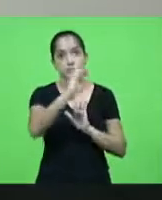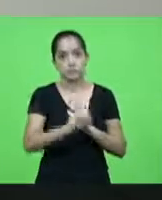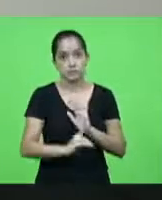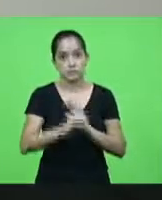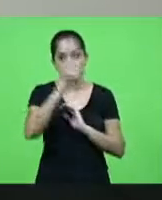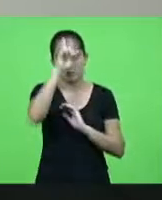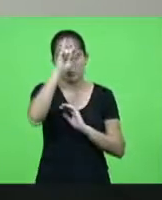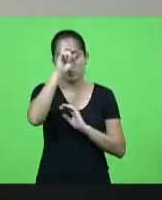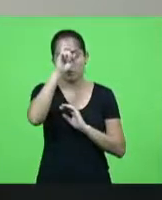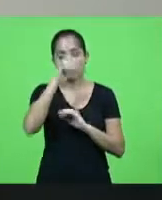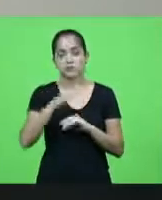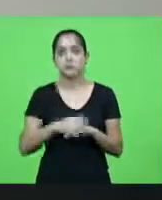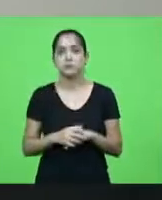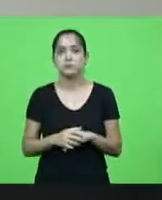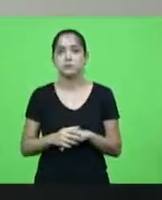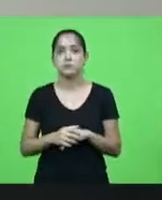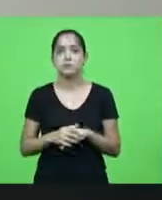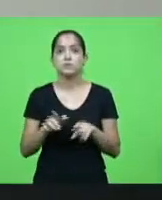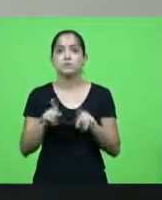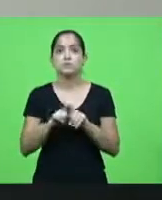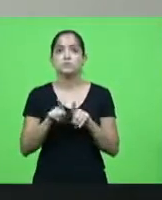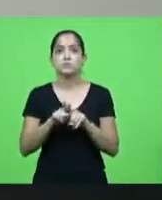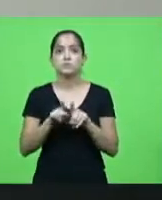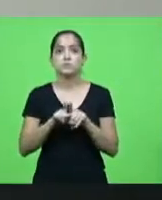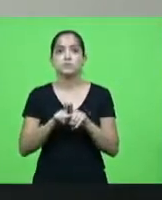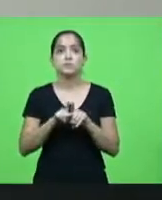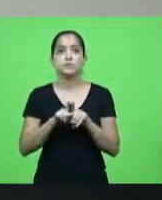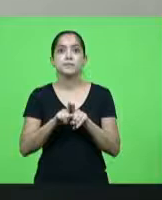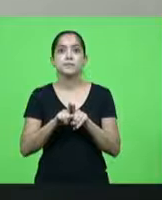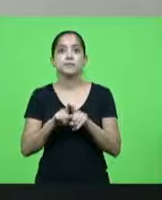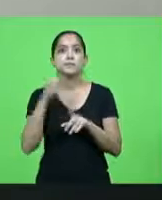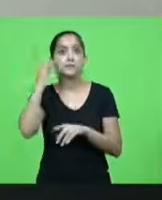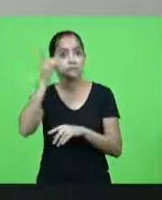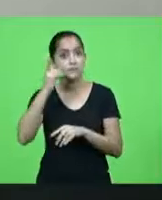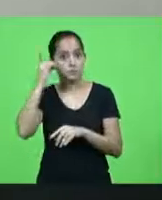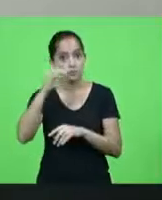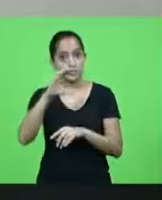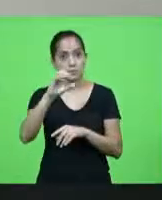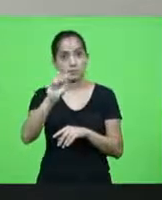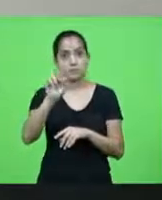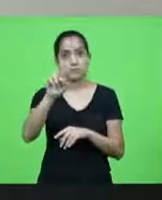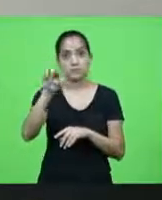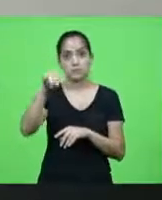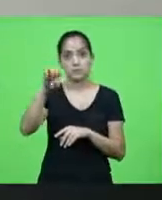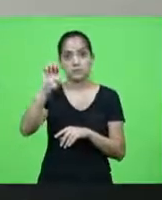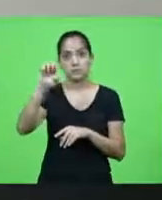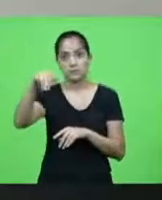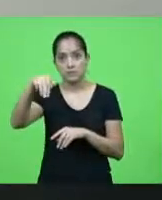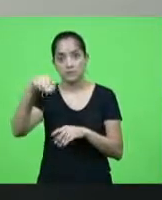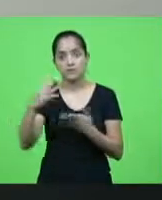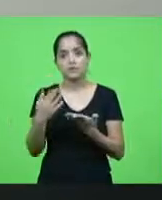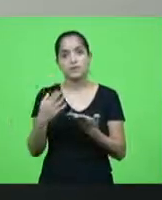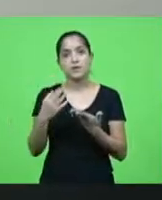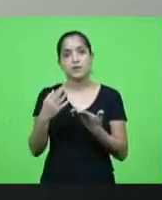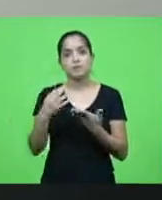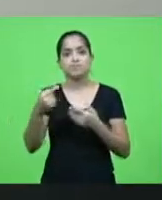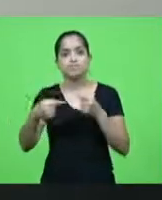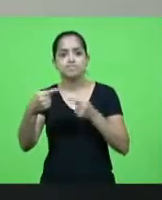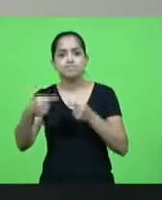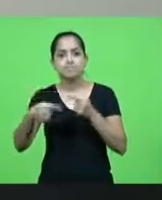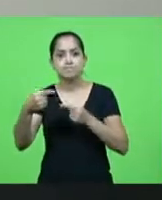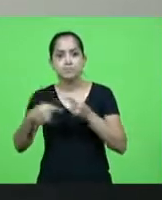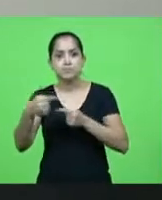Tereza Ramos e a deputada Carmen Zanotto para que a pudesse ter uma sintonia mais